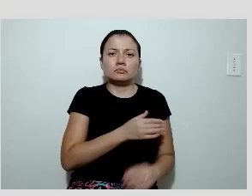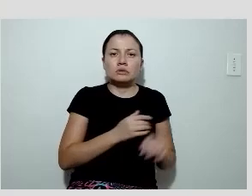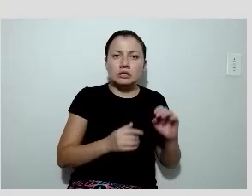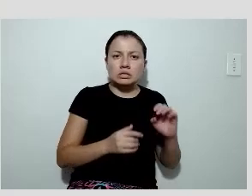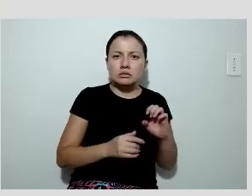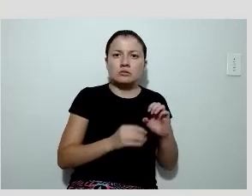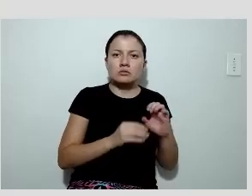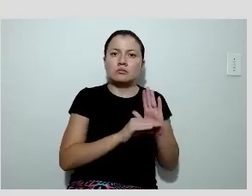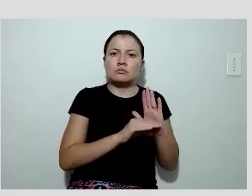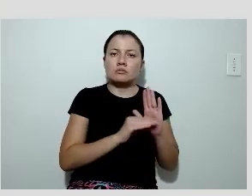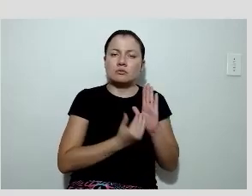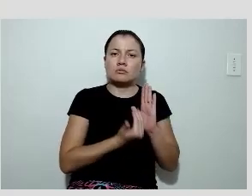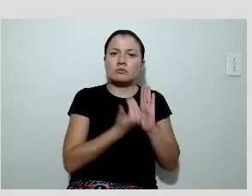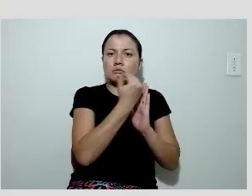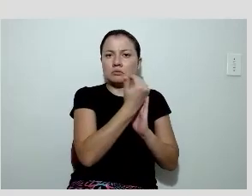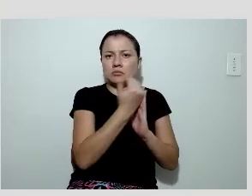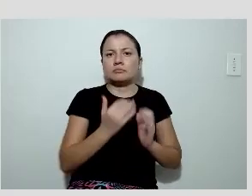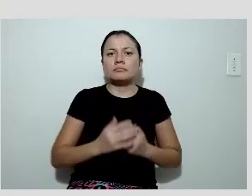índice de morte.